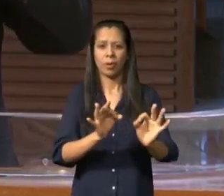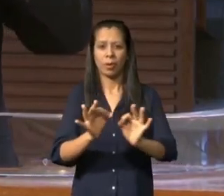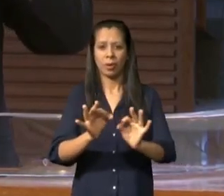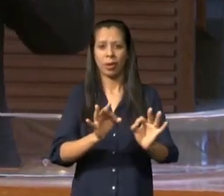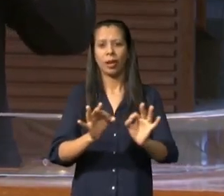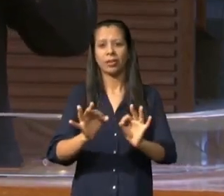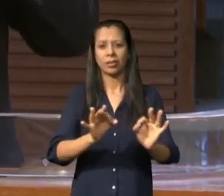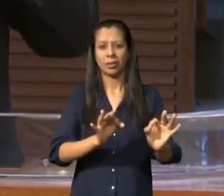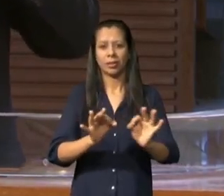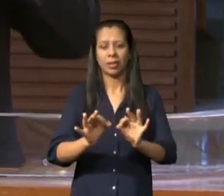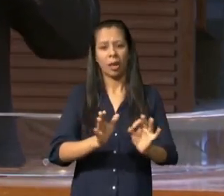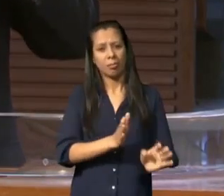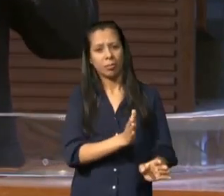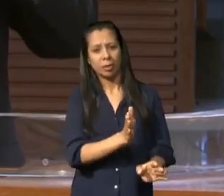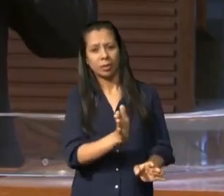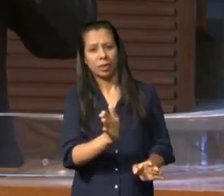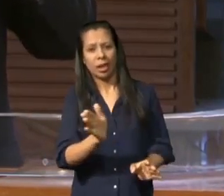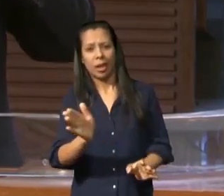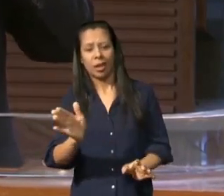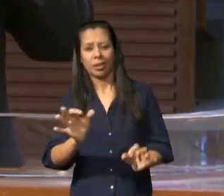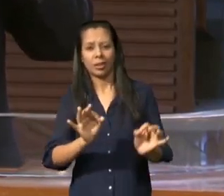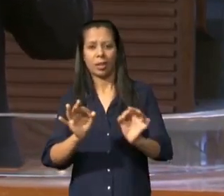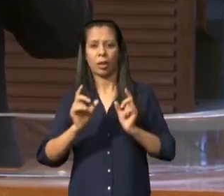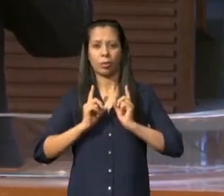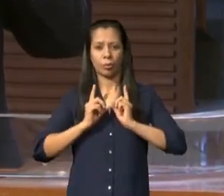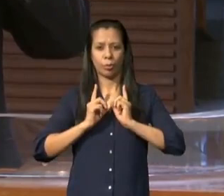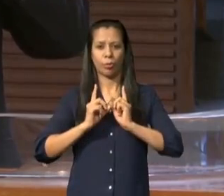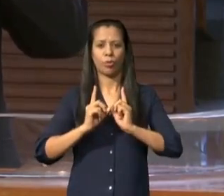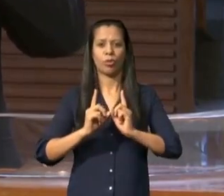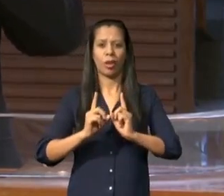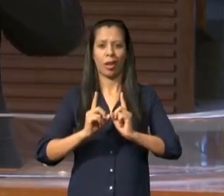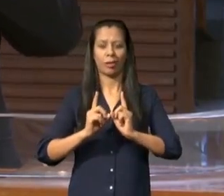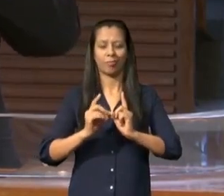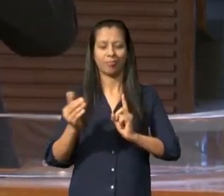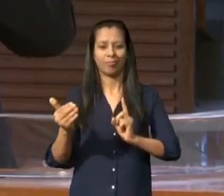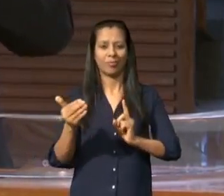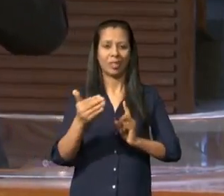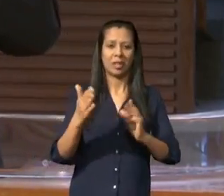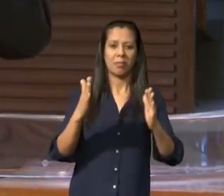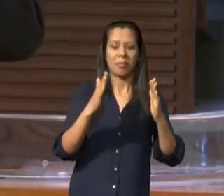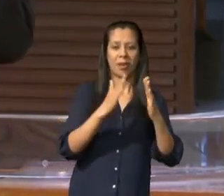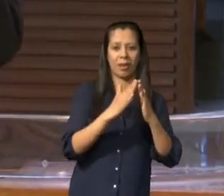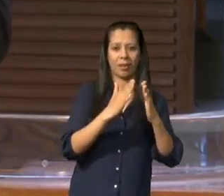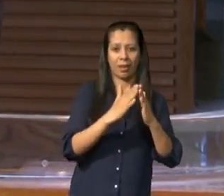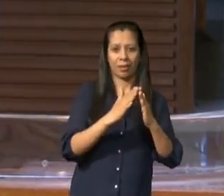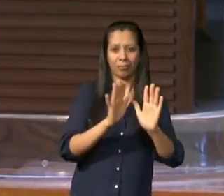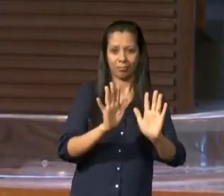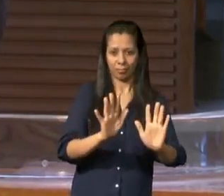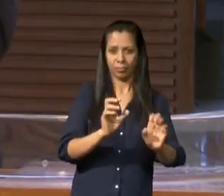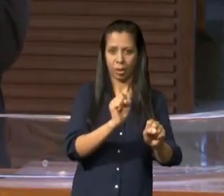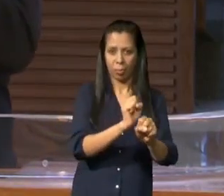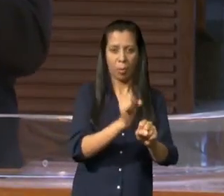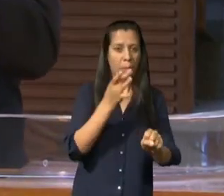possamos manter a segurança de todos ao sairmos da casa de Deus vamos orar